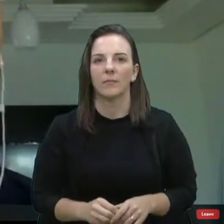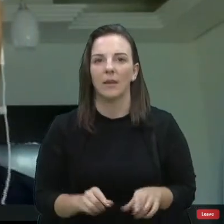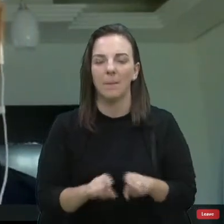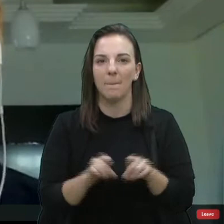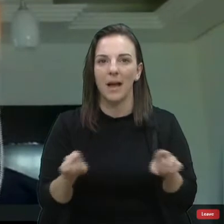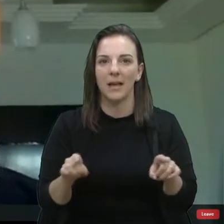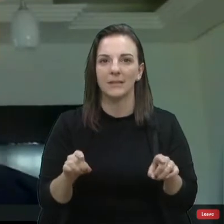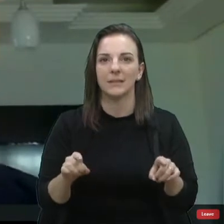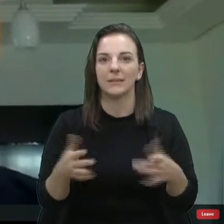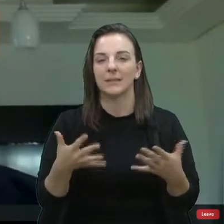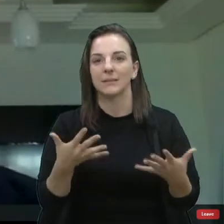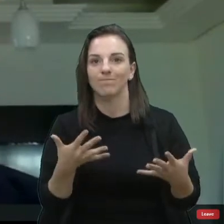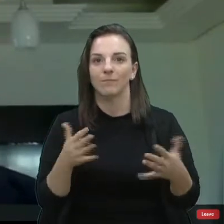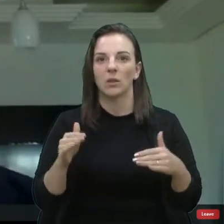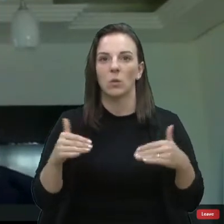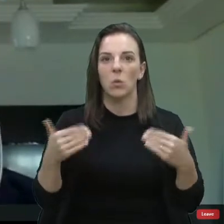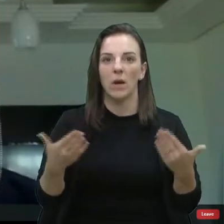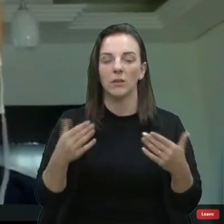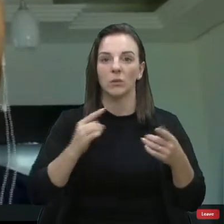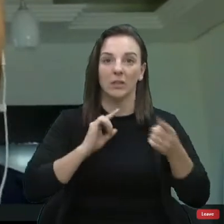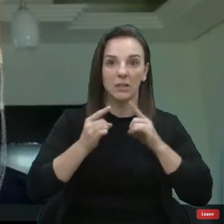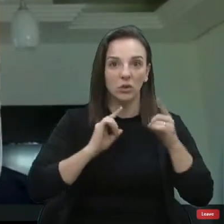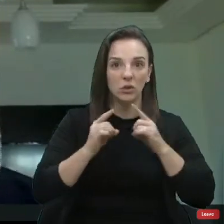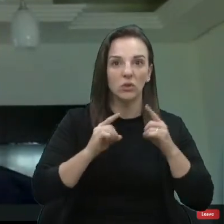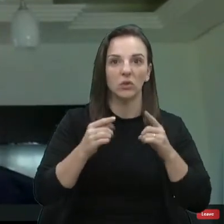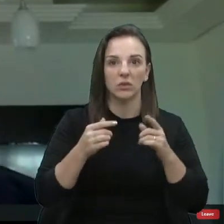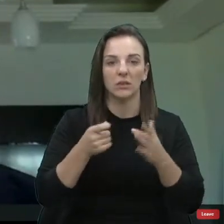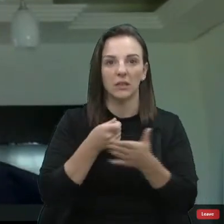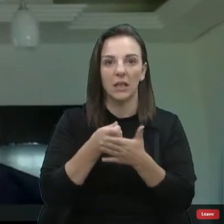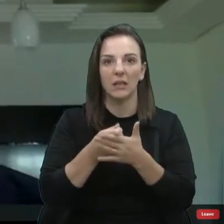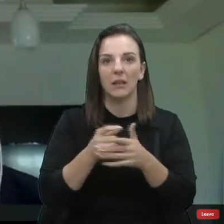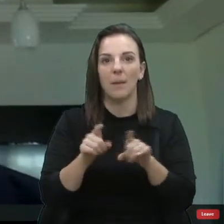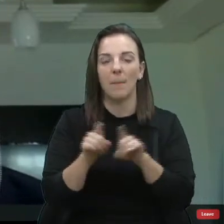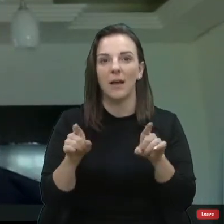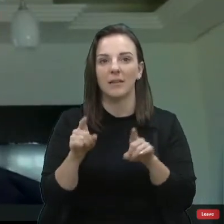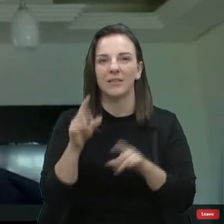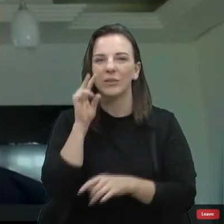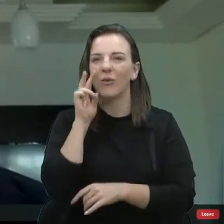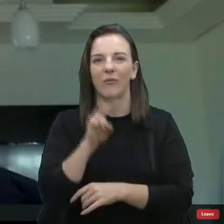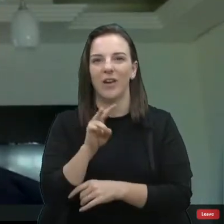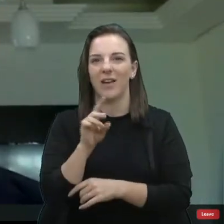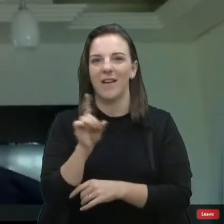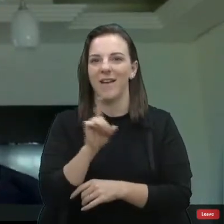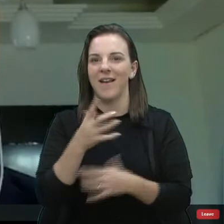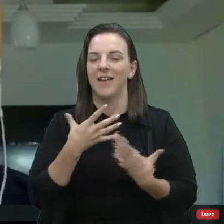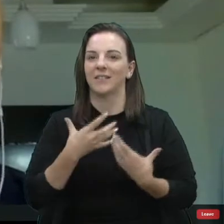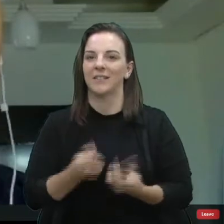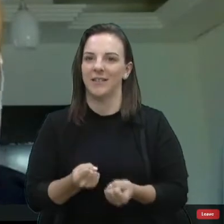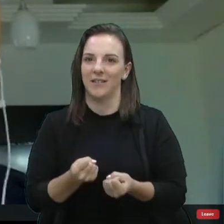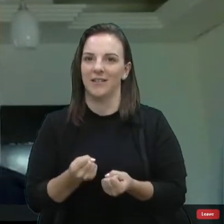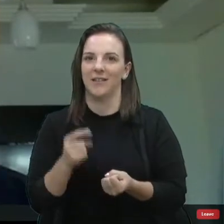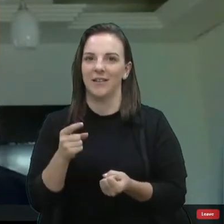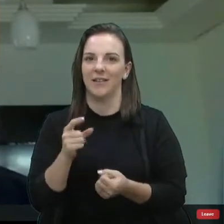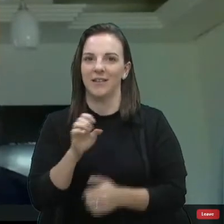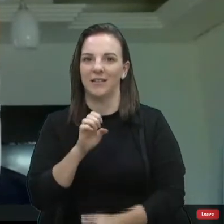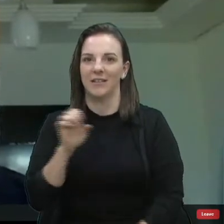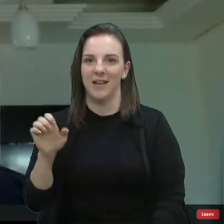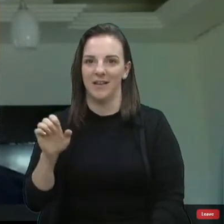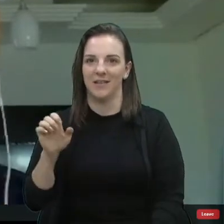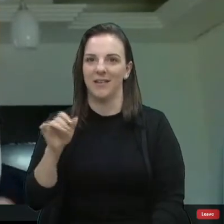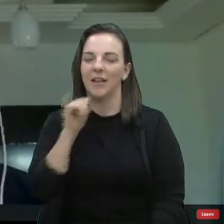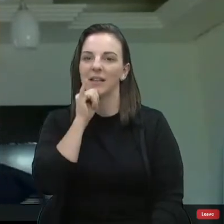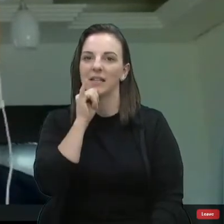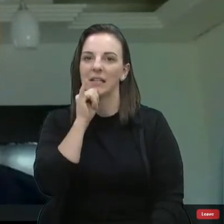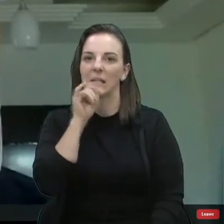criticar, a gente critica, né? E a gente não vê isso muitas vezes no lado da esquerda, né? A gente tem, por exemplo, um cara que foi condenado aí